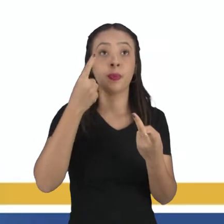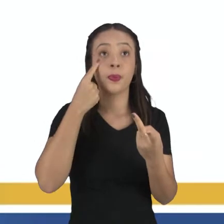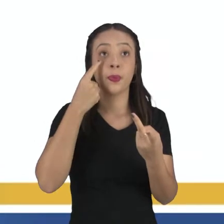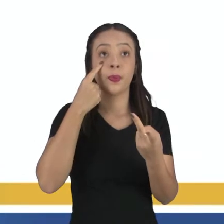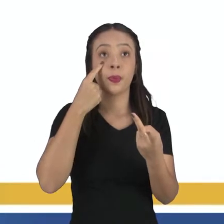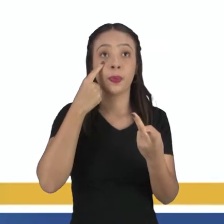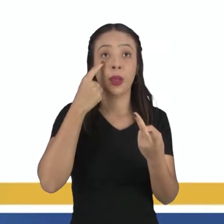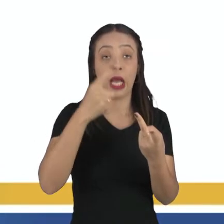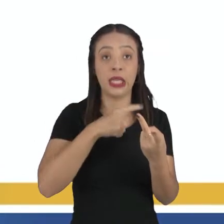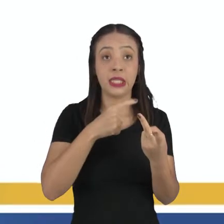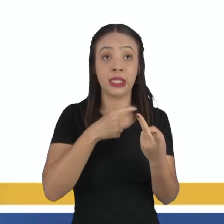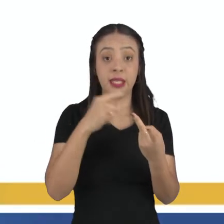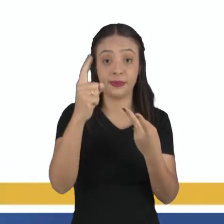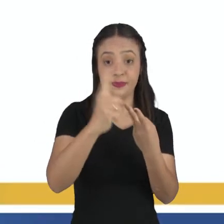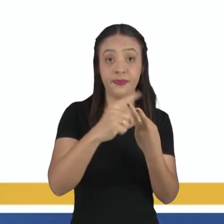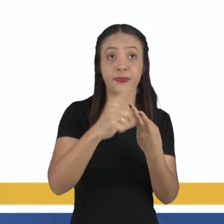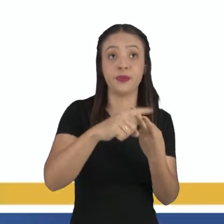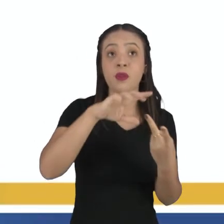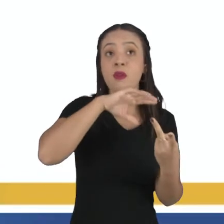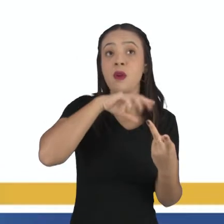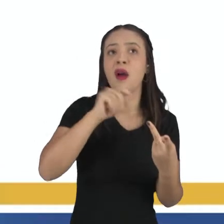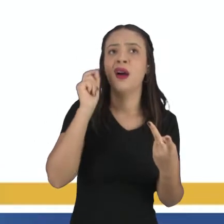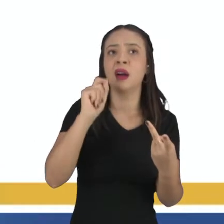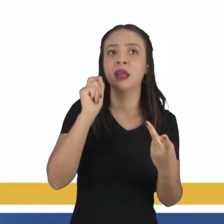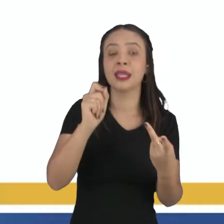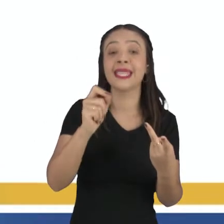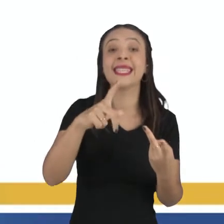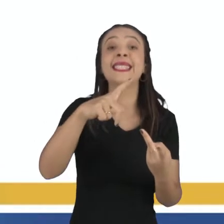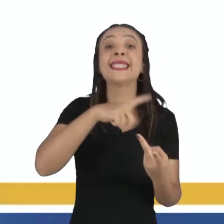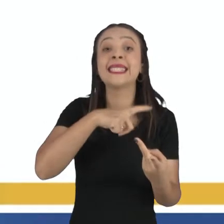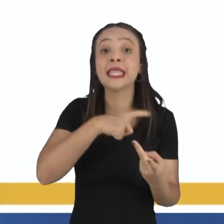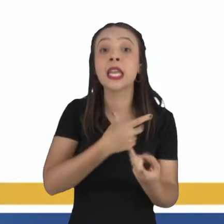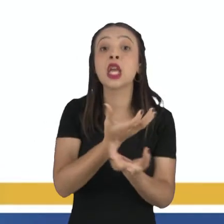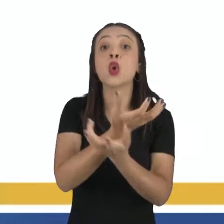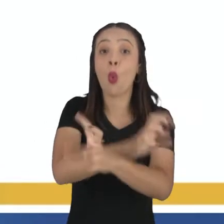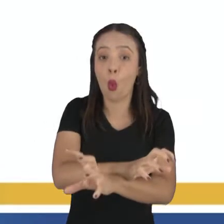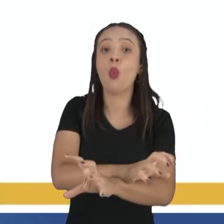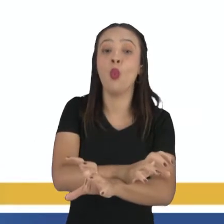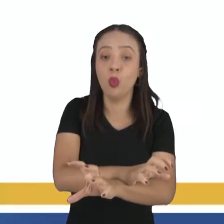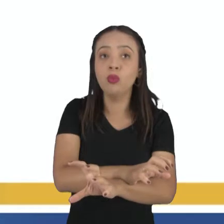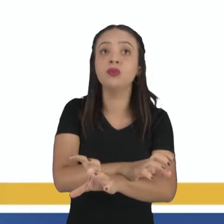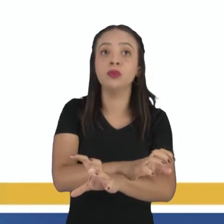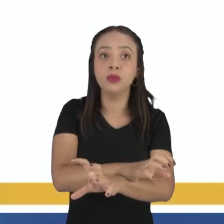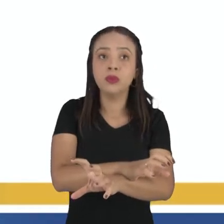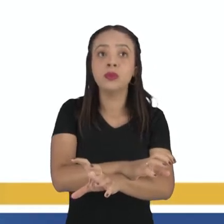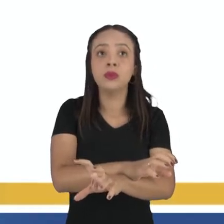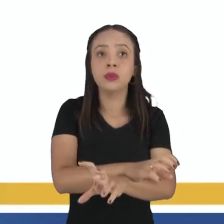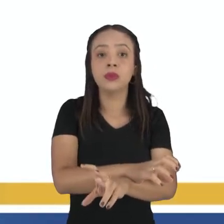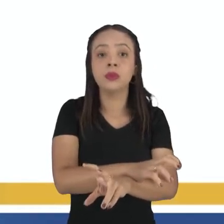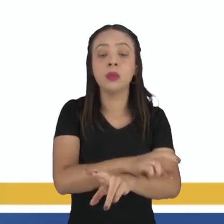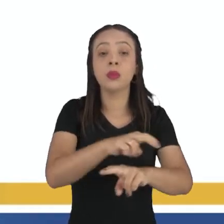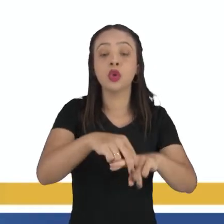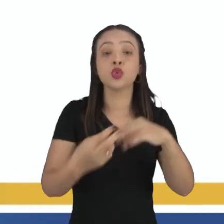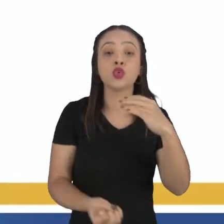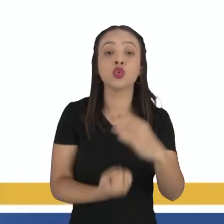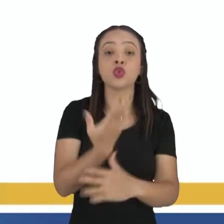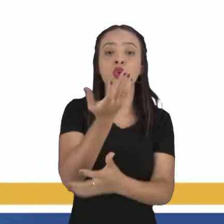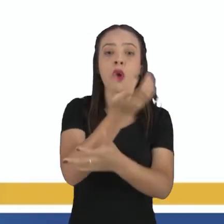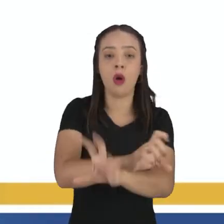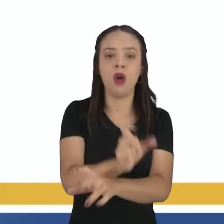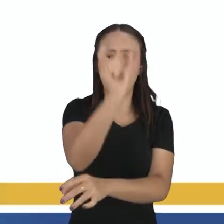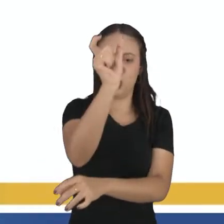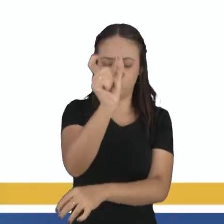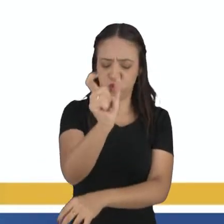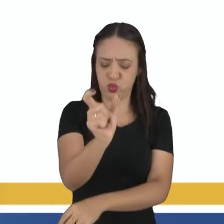na telinha. Nós temos, de um lado, os animais vertebrados. Que são o quê? São os animais que possuem ossos. Formando uma coluna vertebral e um